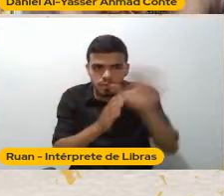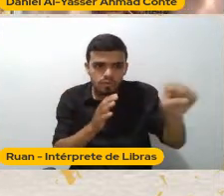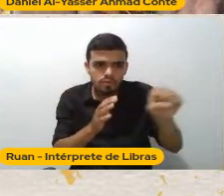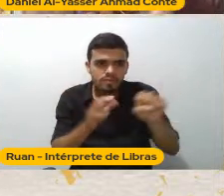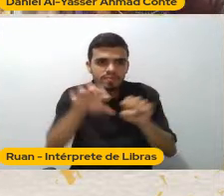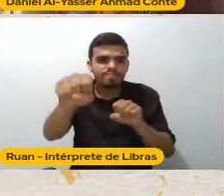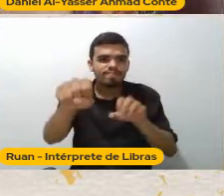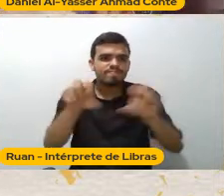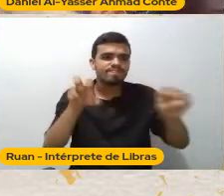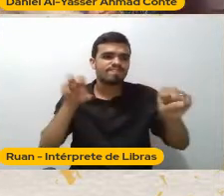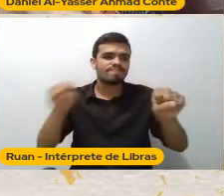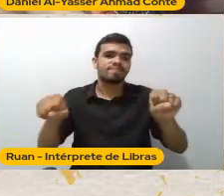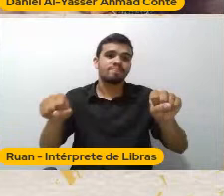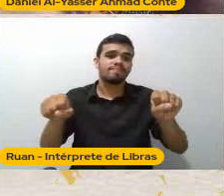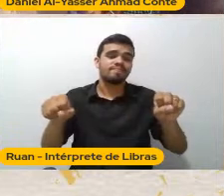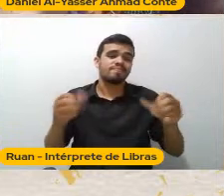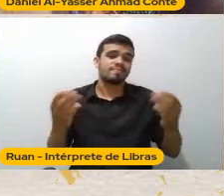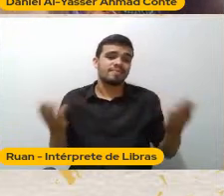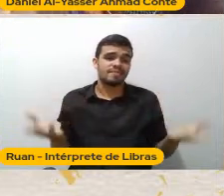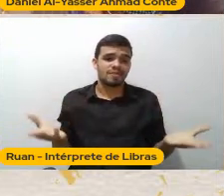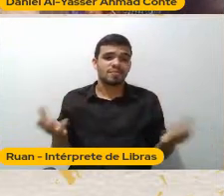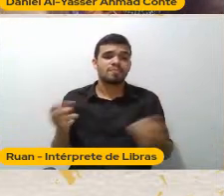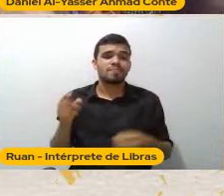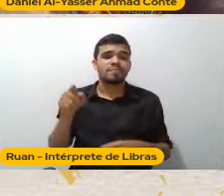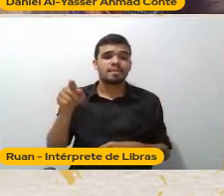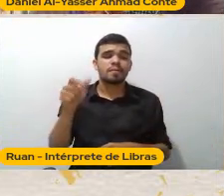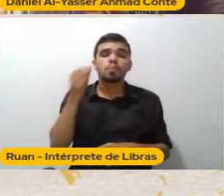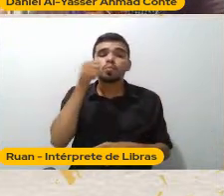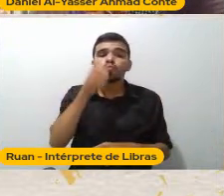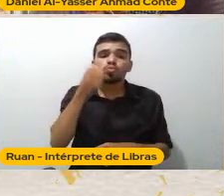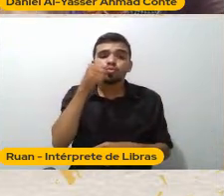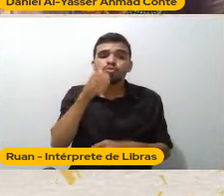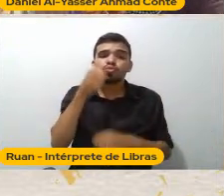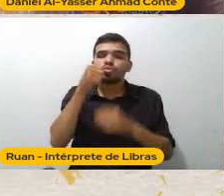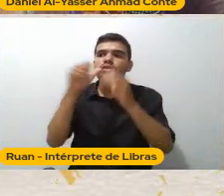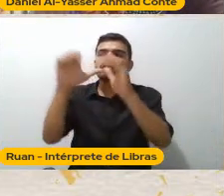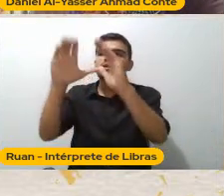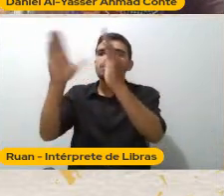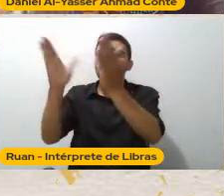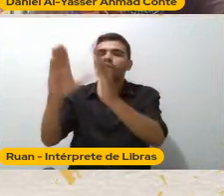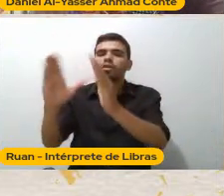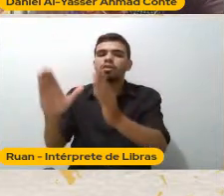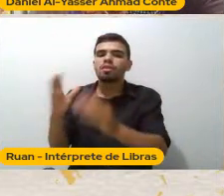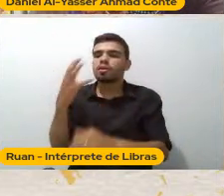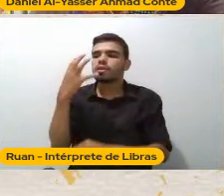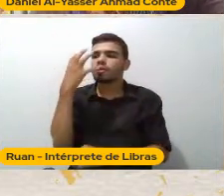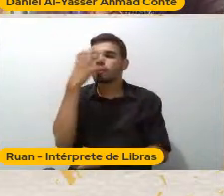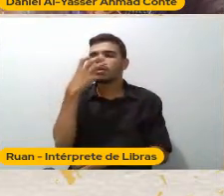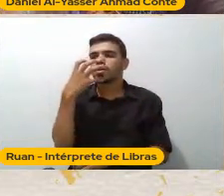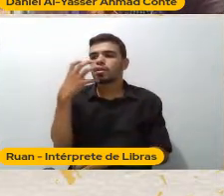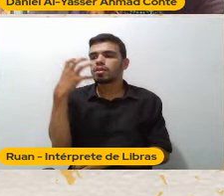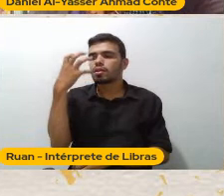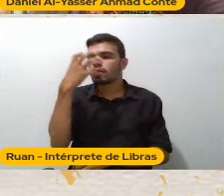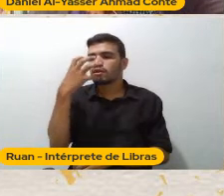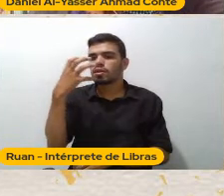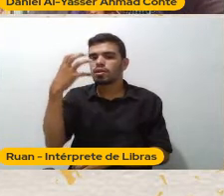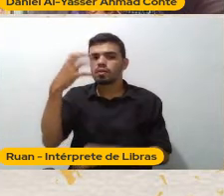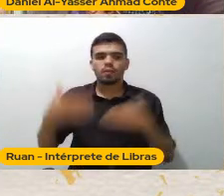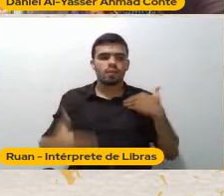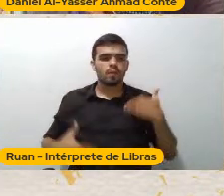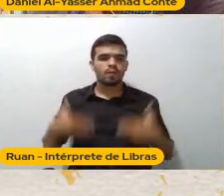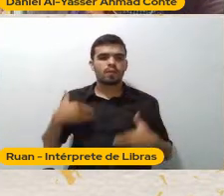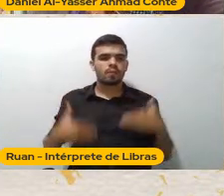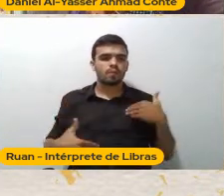olha só O que estou falando para vocês É a mesma coisa Que acontece A mesma coisa Que acontece Nos quatro